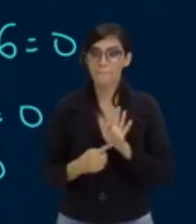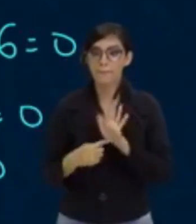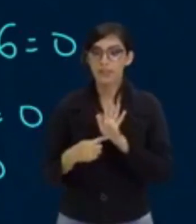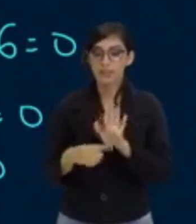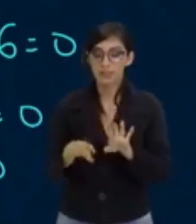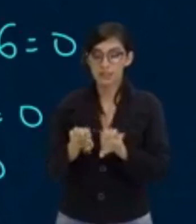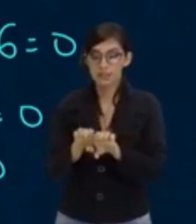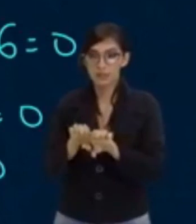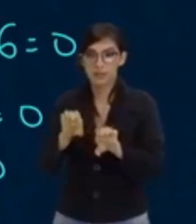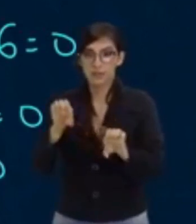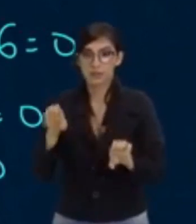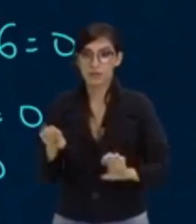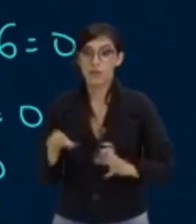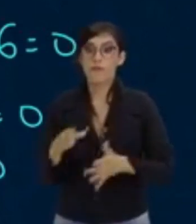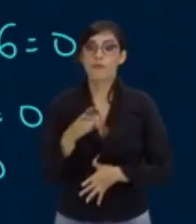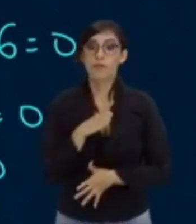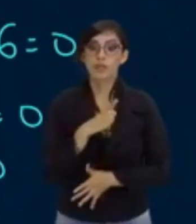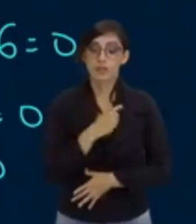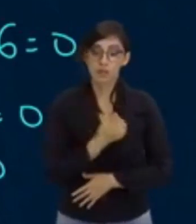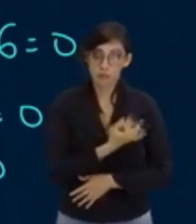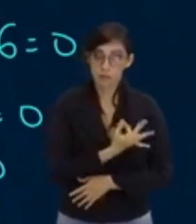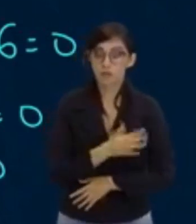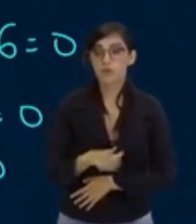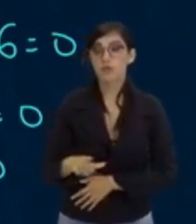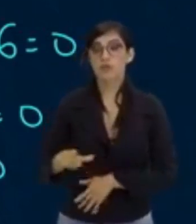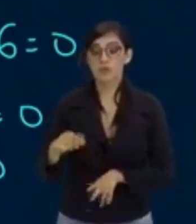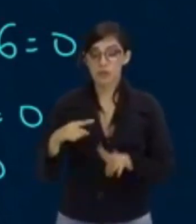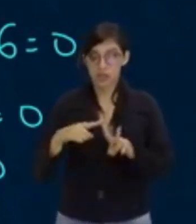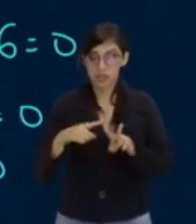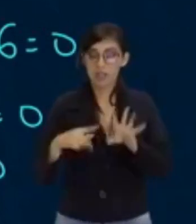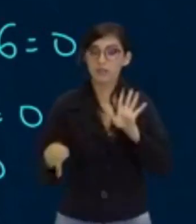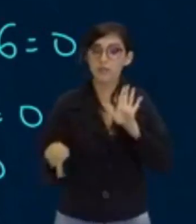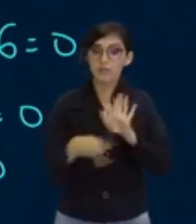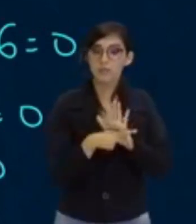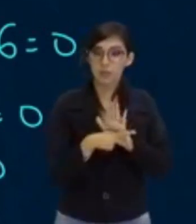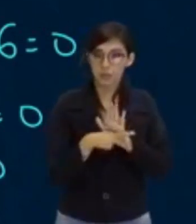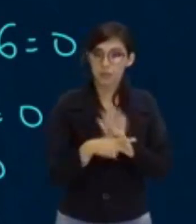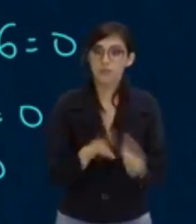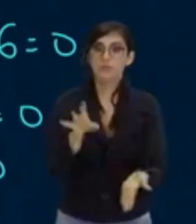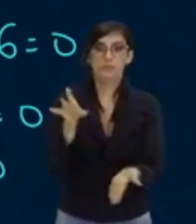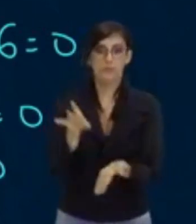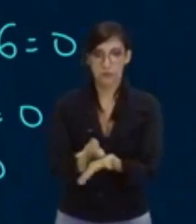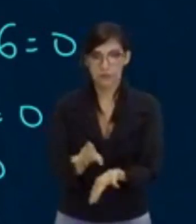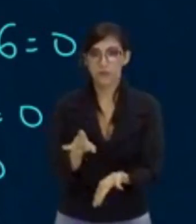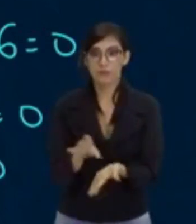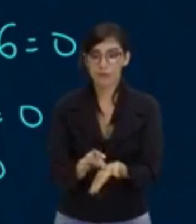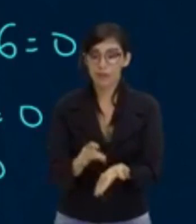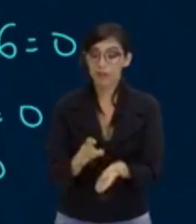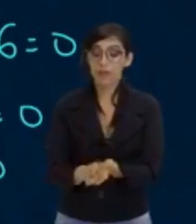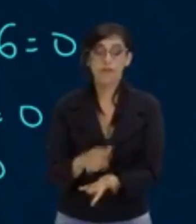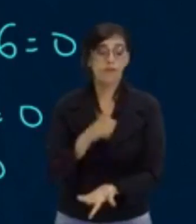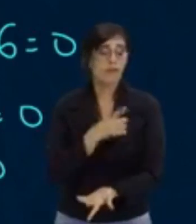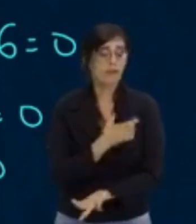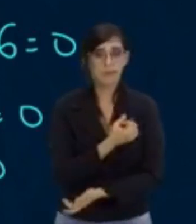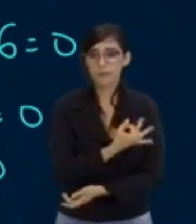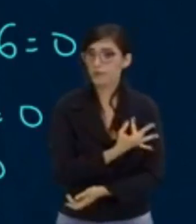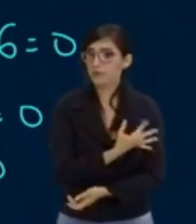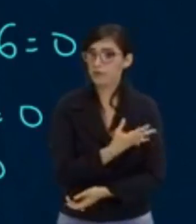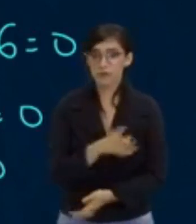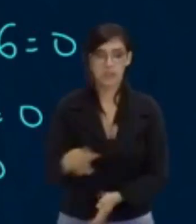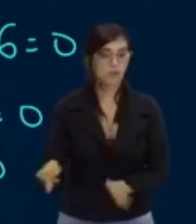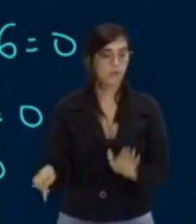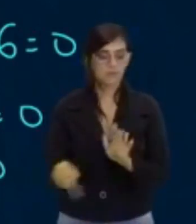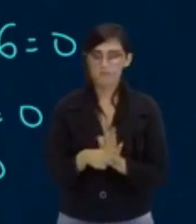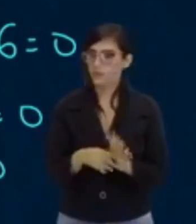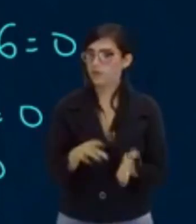ter números que são raízes dela, ou seja, que tornam ela verdadeira, e eu vou ter números que não tornam ela